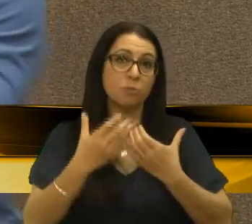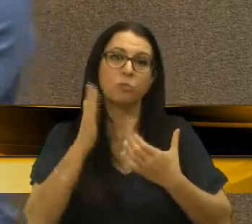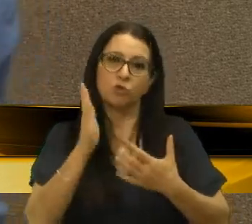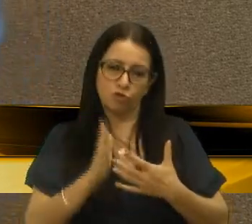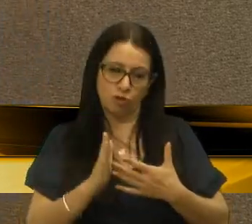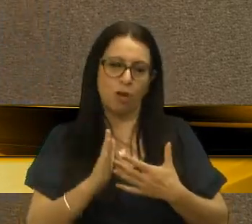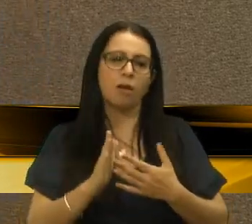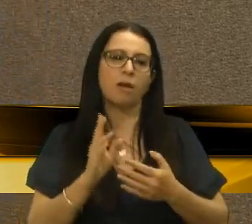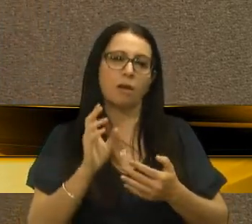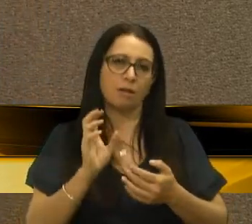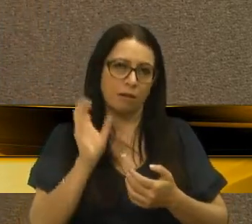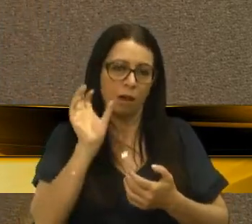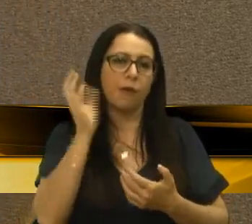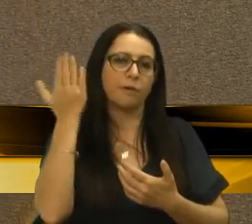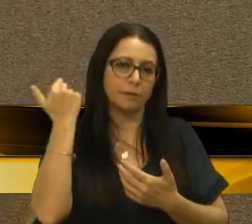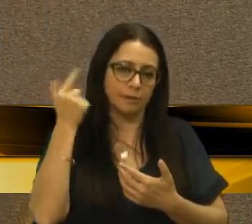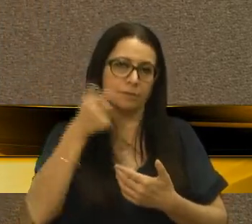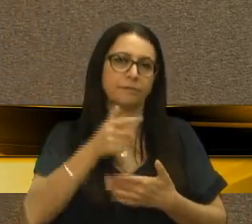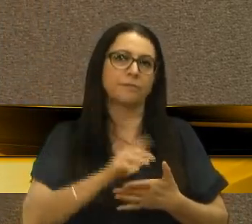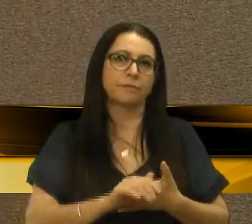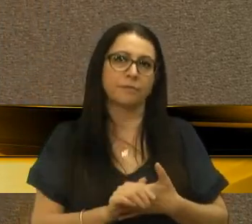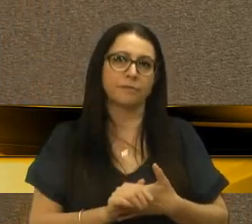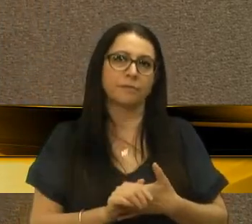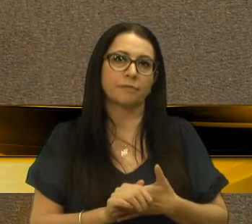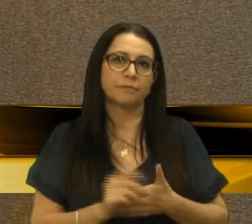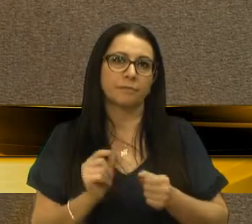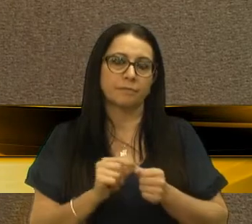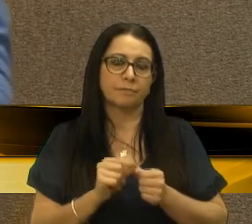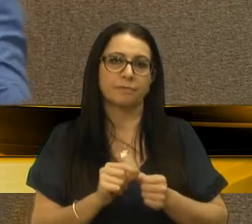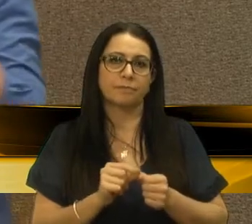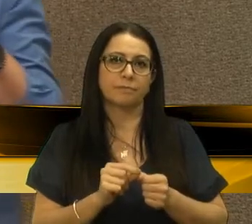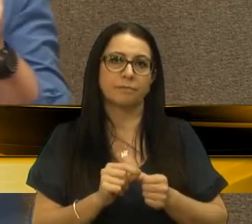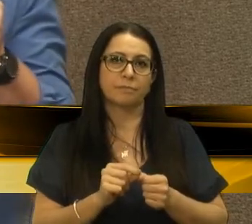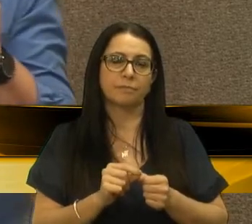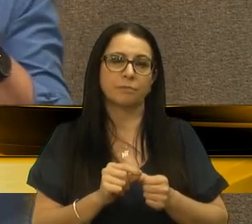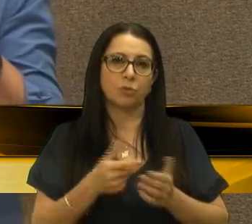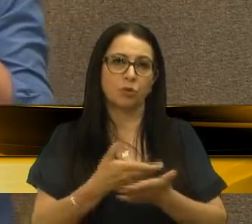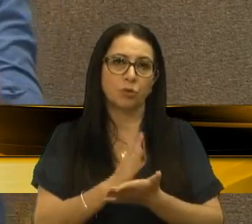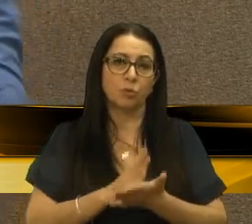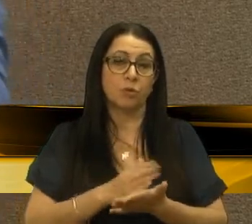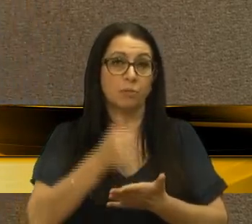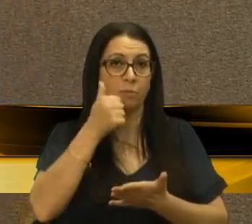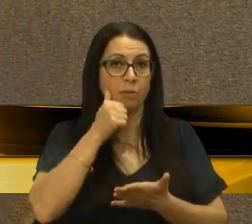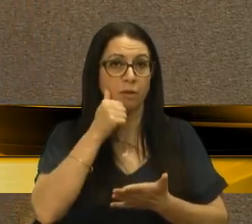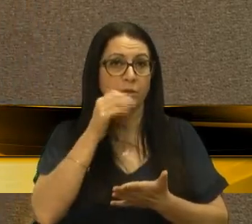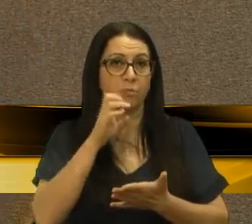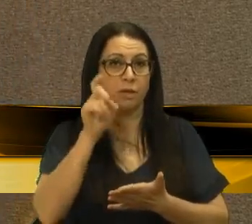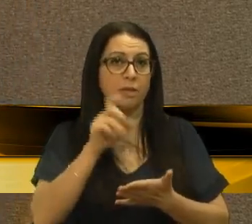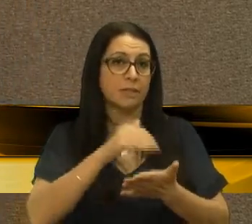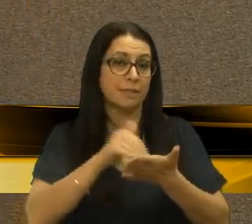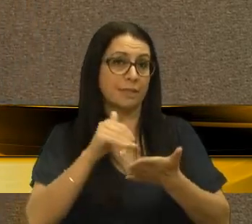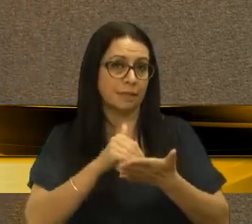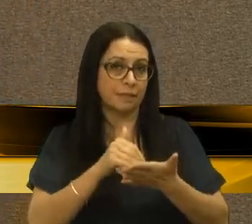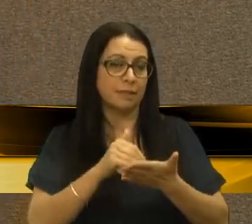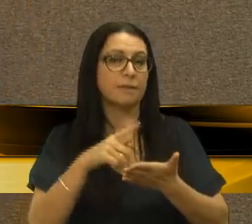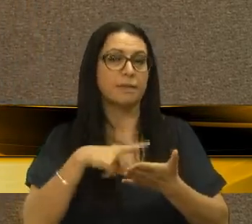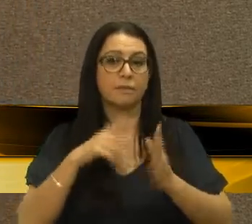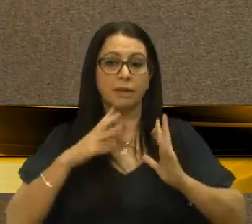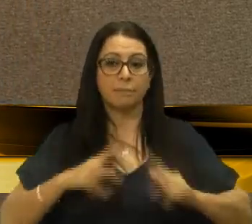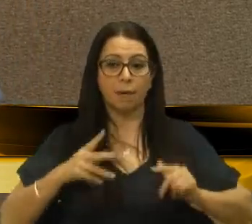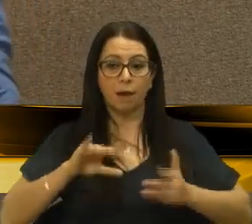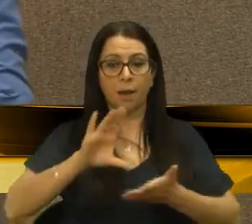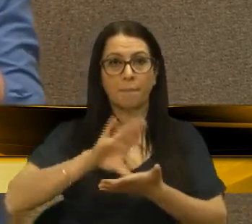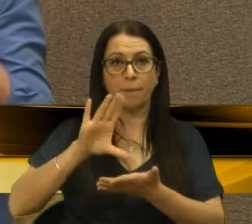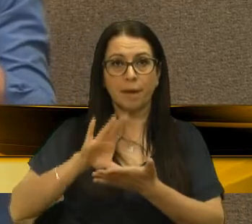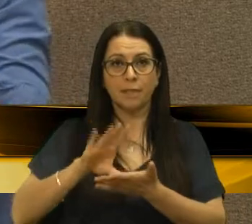o fez, por importunar uma mulher, uma ex-secretária. teve que limpar a praça,